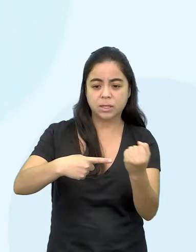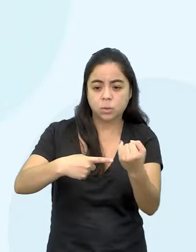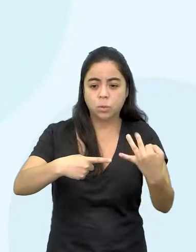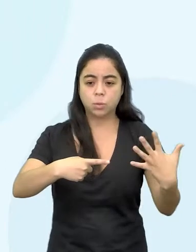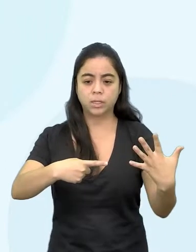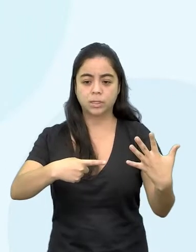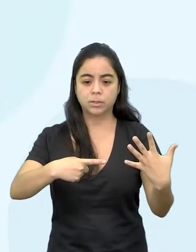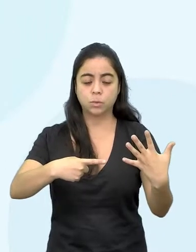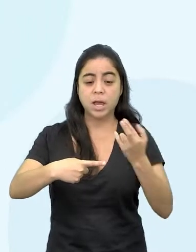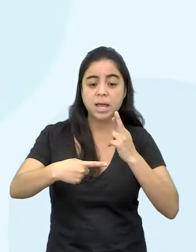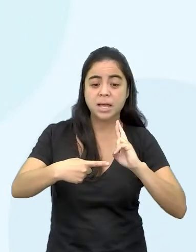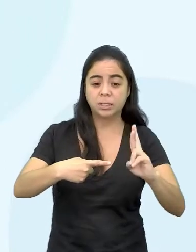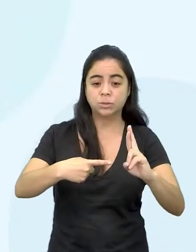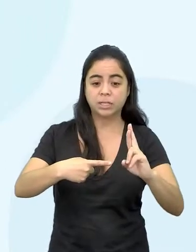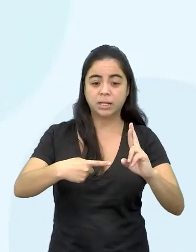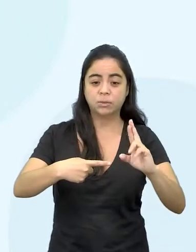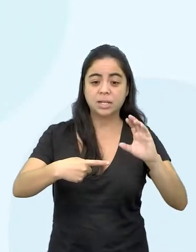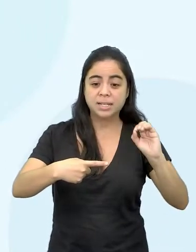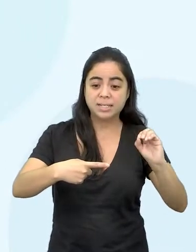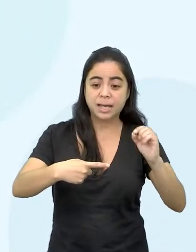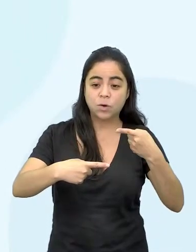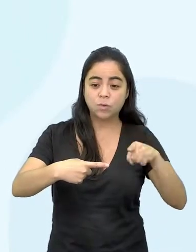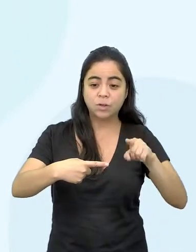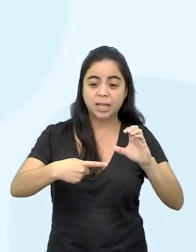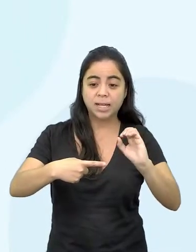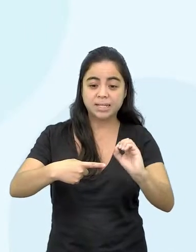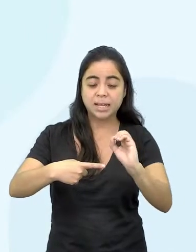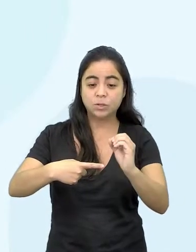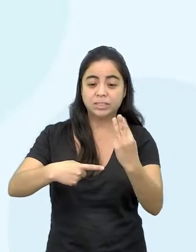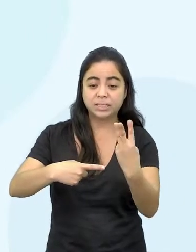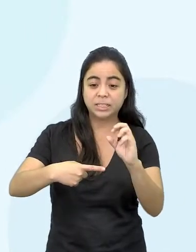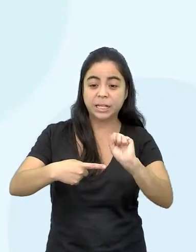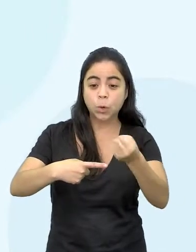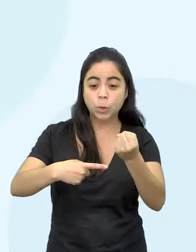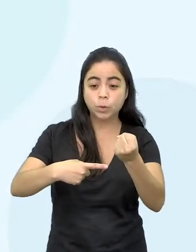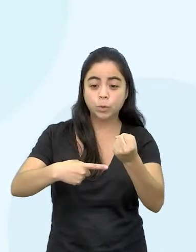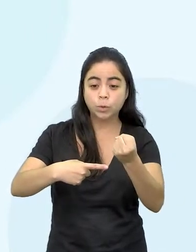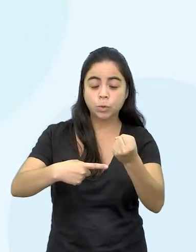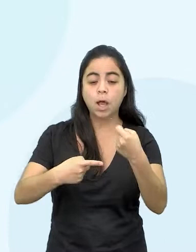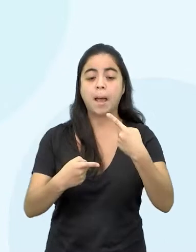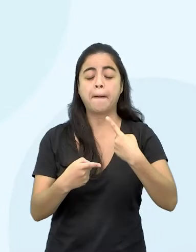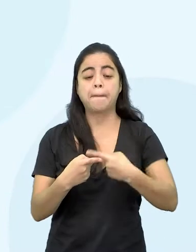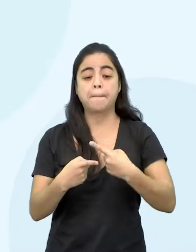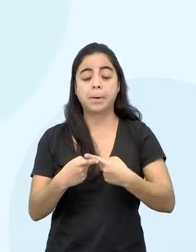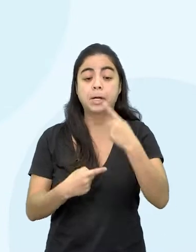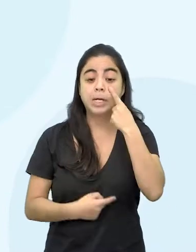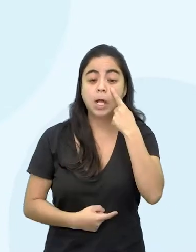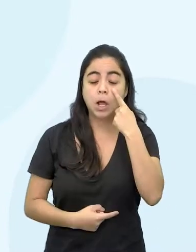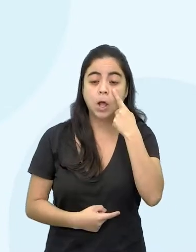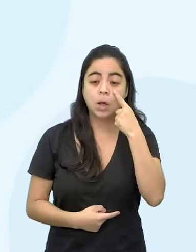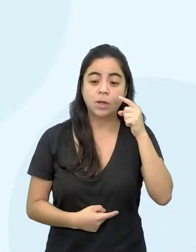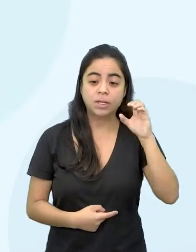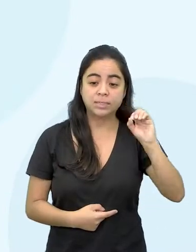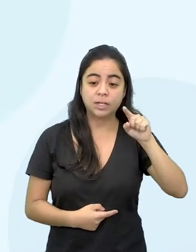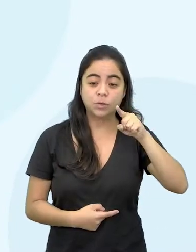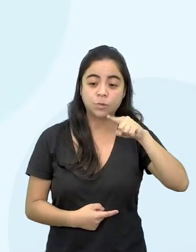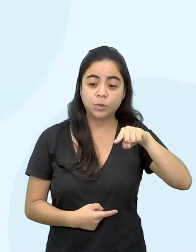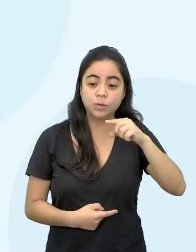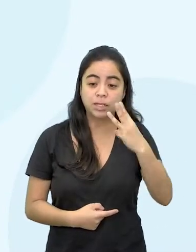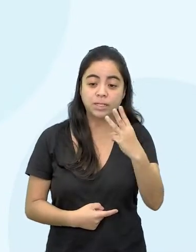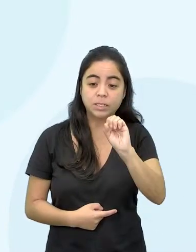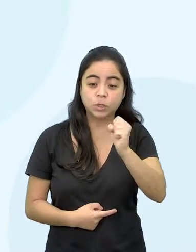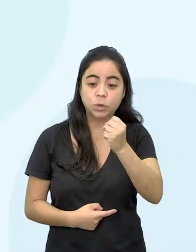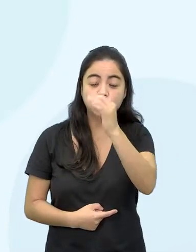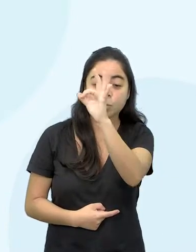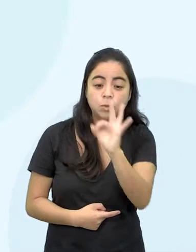0,0038. Por quê? Porque a gente está falando aí que é 0,38%.